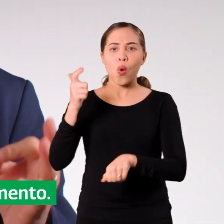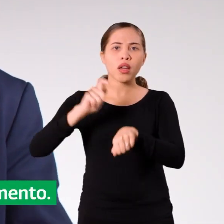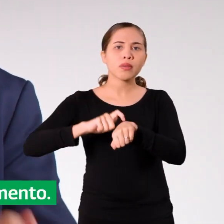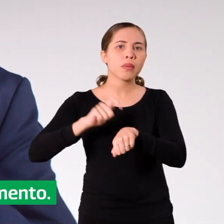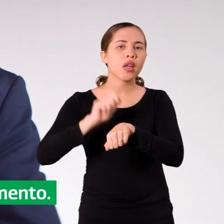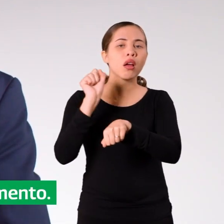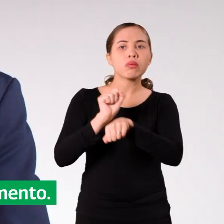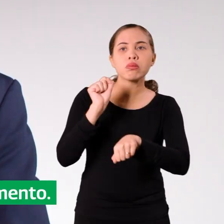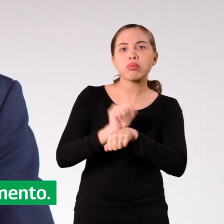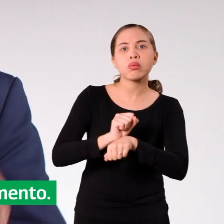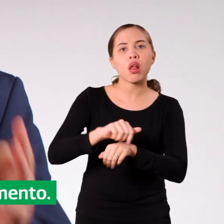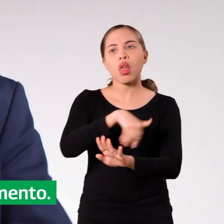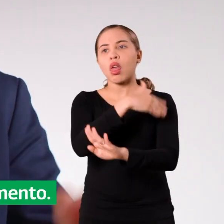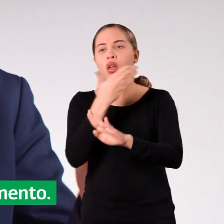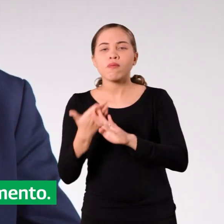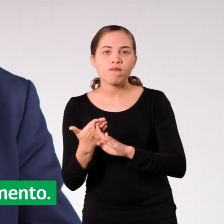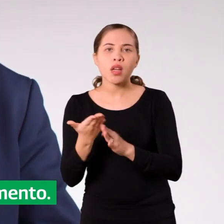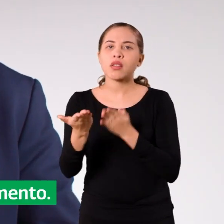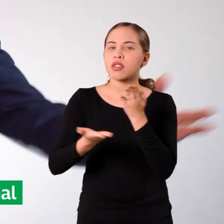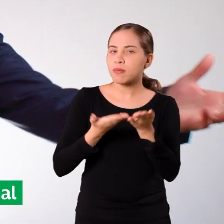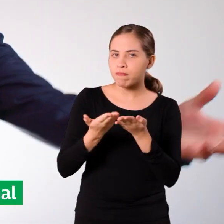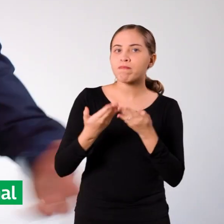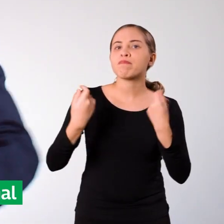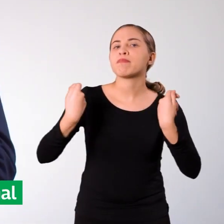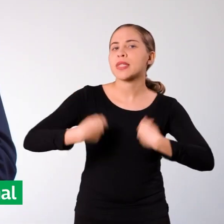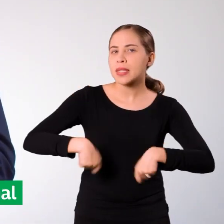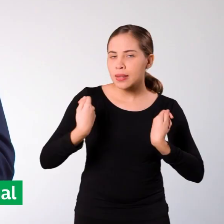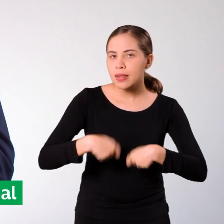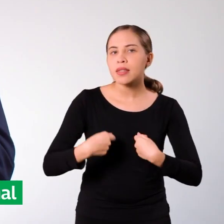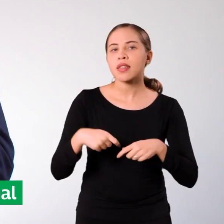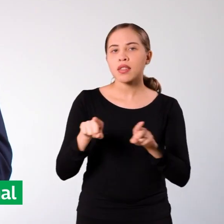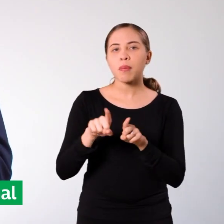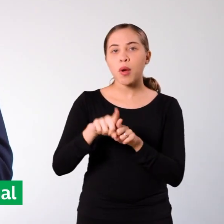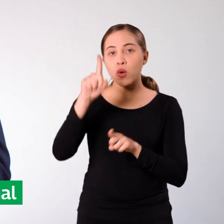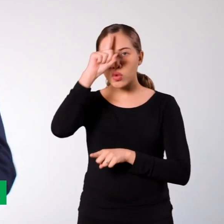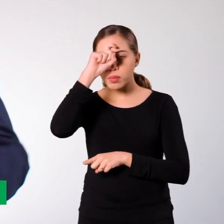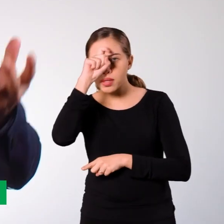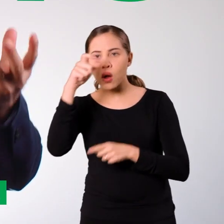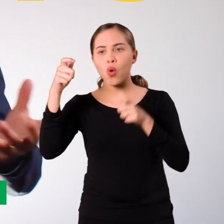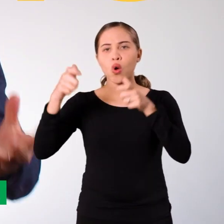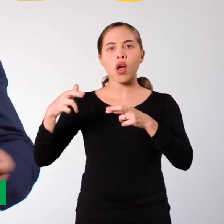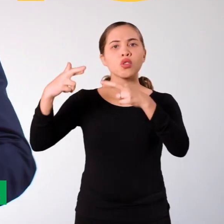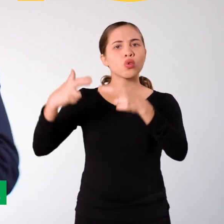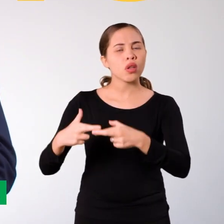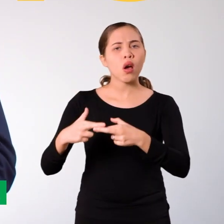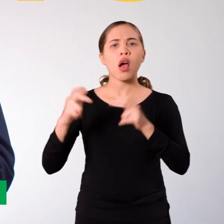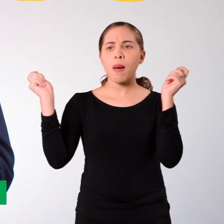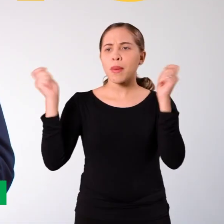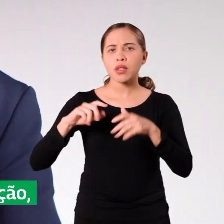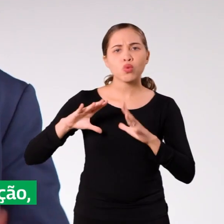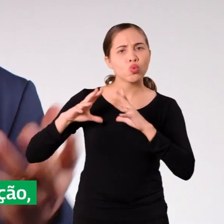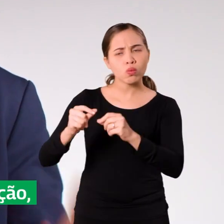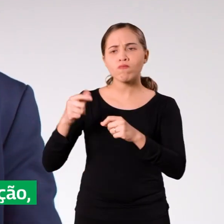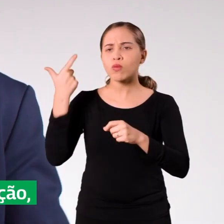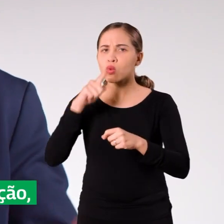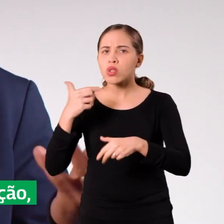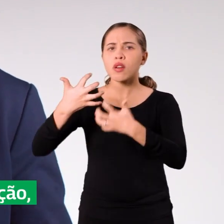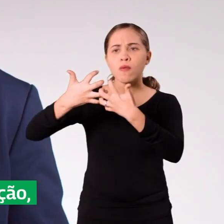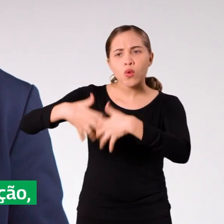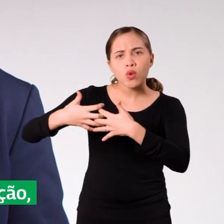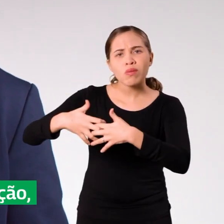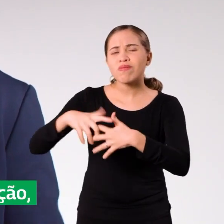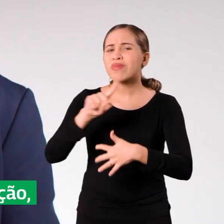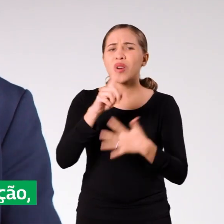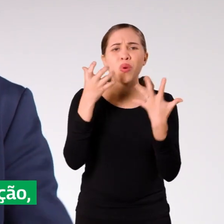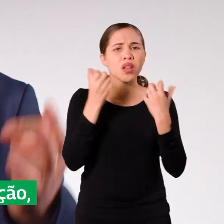que o dia amanheça para terem atendimento. Precisamos fazer o Hospital Regional funcionar com toda a capacidade. Não dá mais para